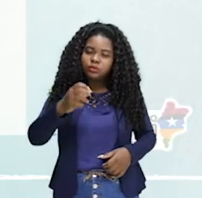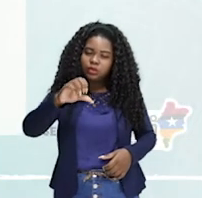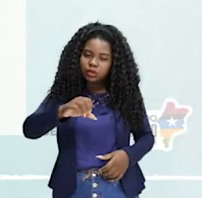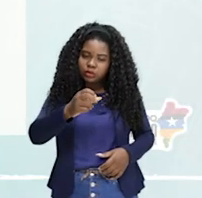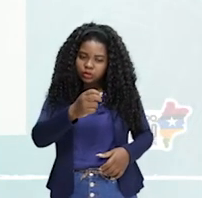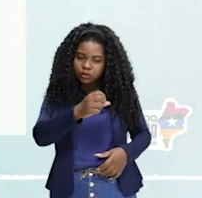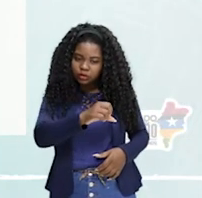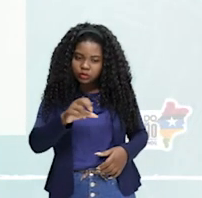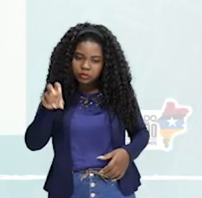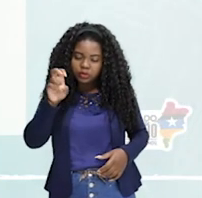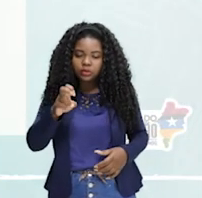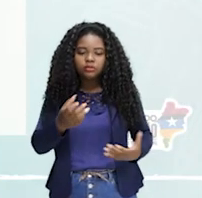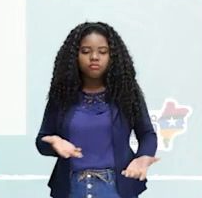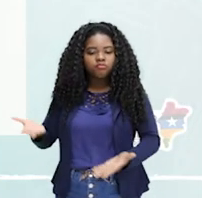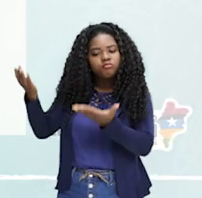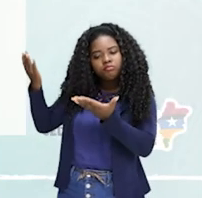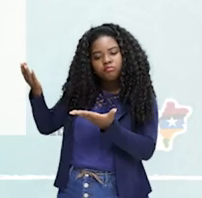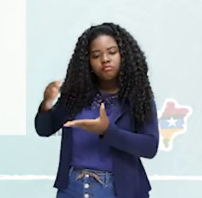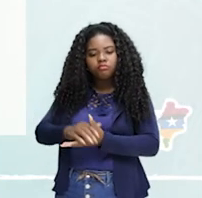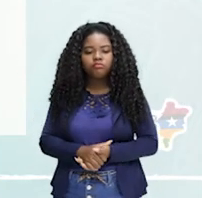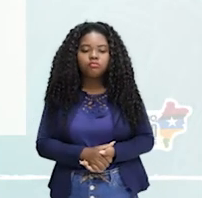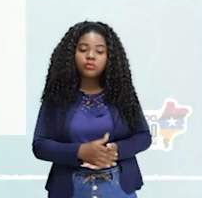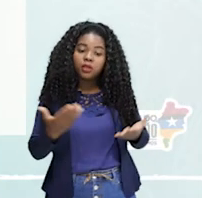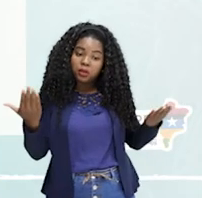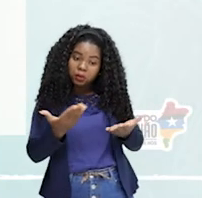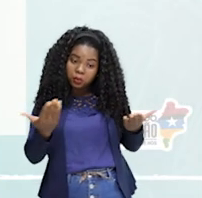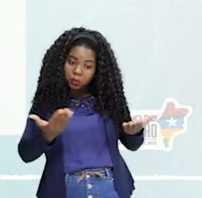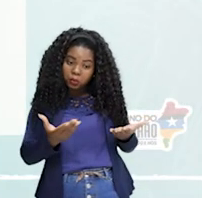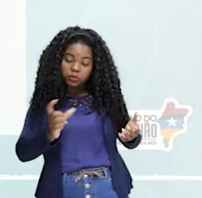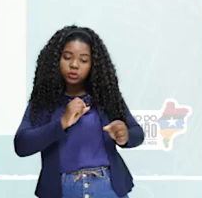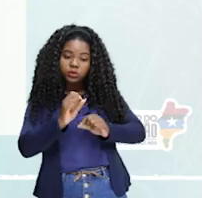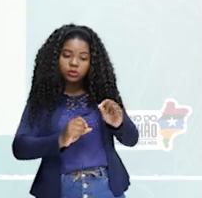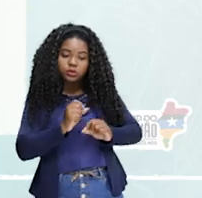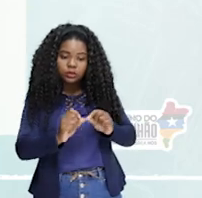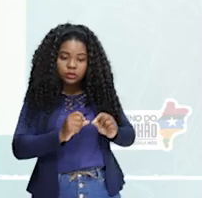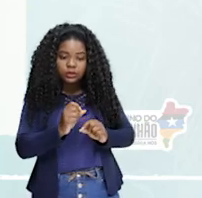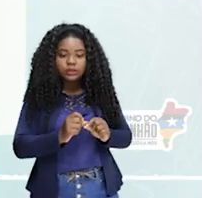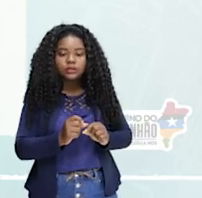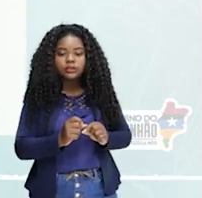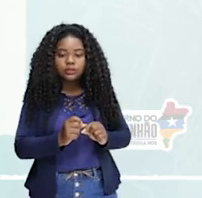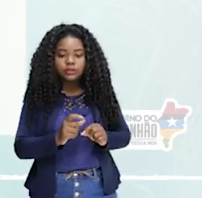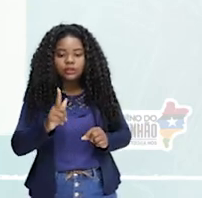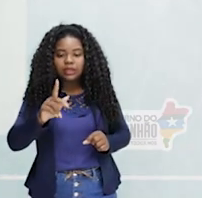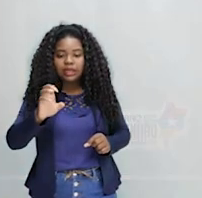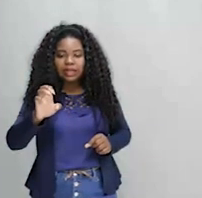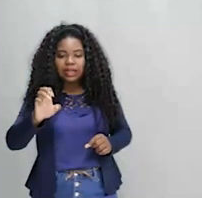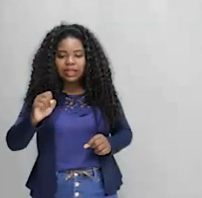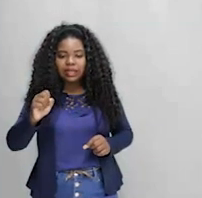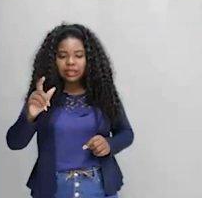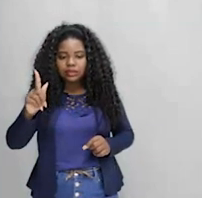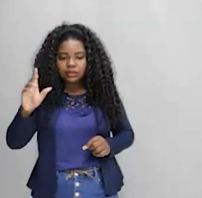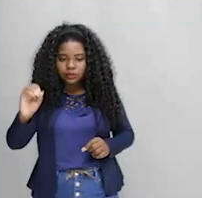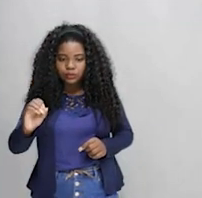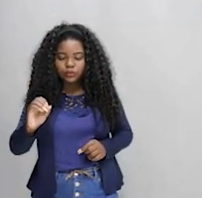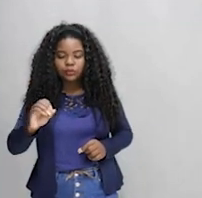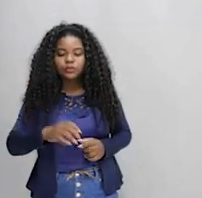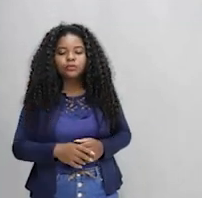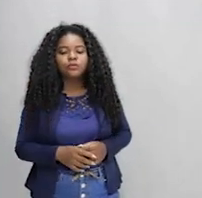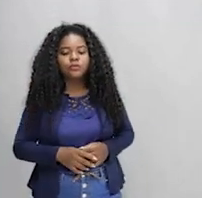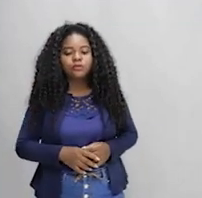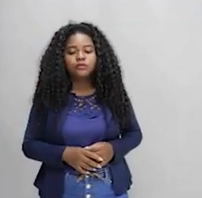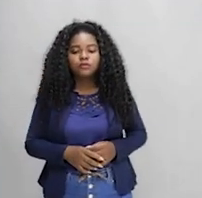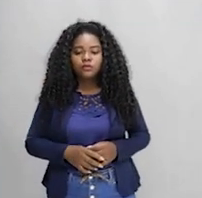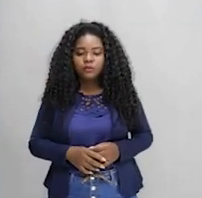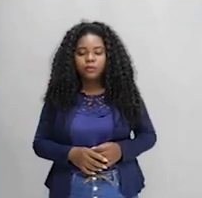inicialmente em Berlim, e atualmente nós vamos ter a Conferência ocorrendo em Glasgow, está certo? Esse ano, que